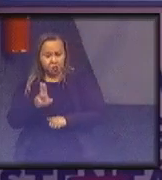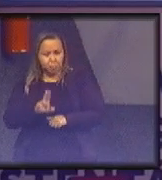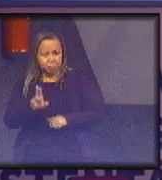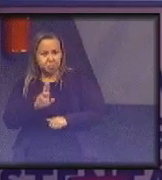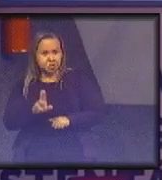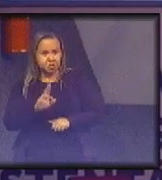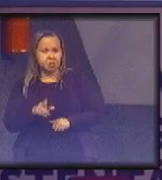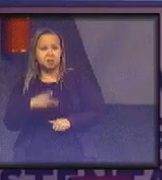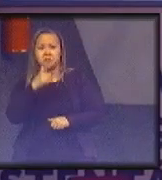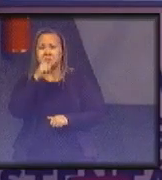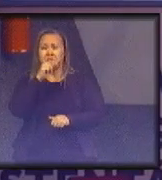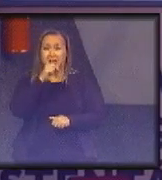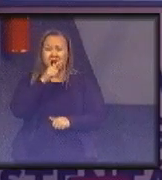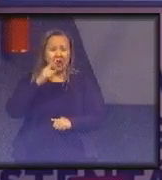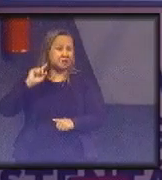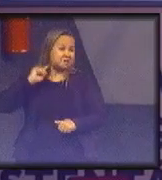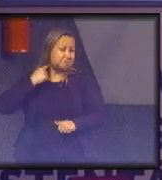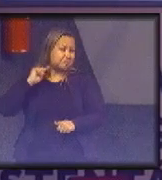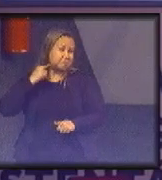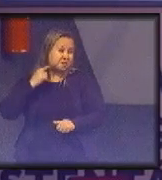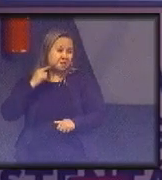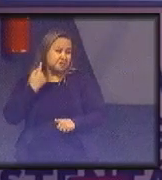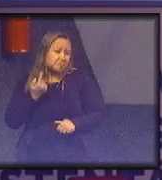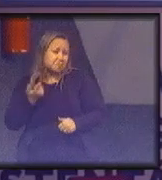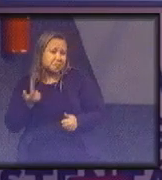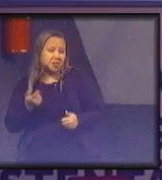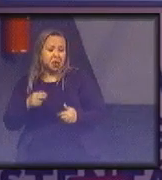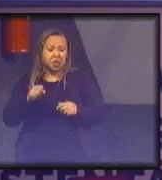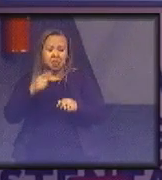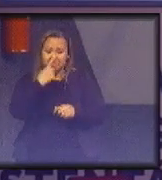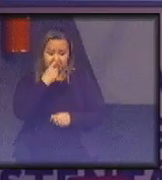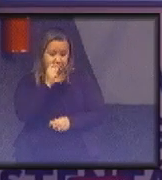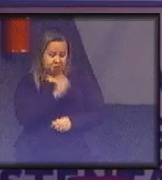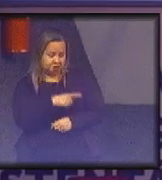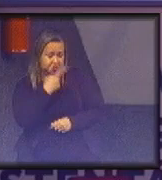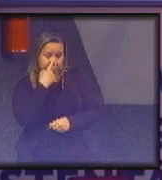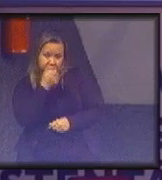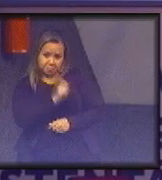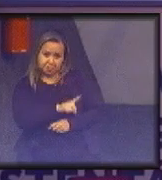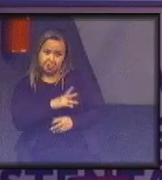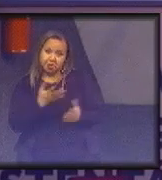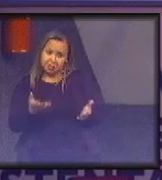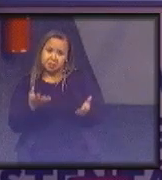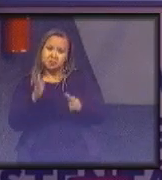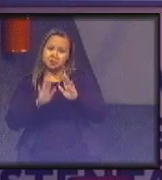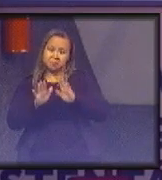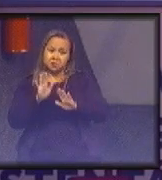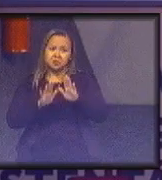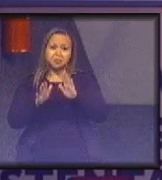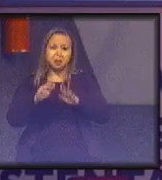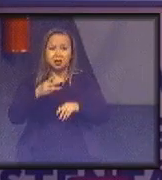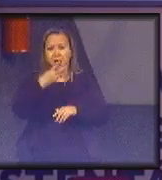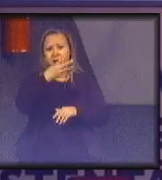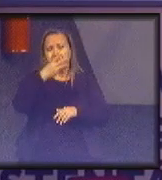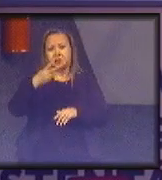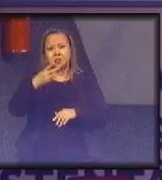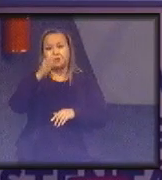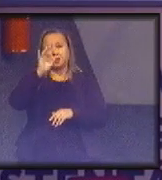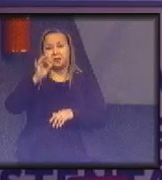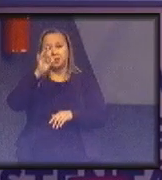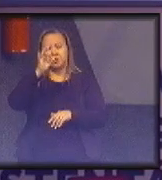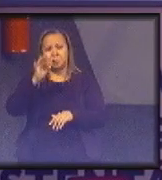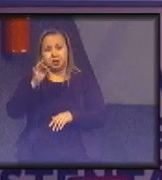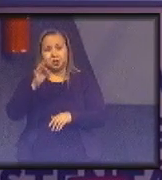poluído, a água está poluída, os resíduos não são absorvidos, as terras agricultáveis estão 33%, 34% inúteis